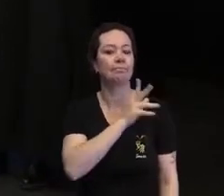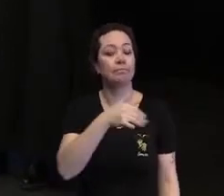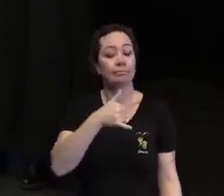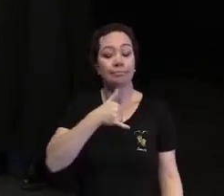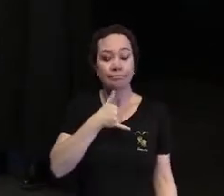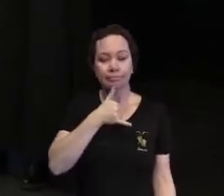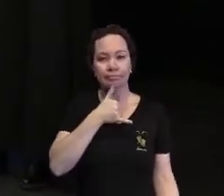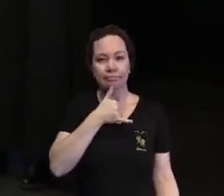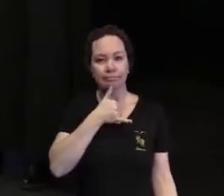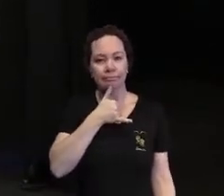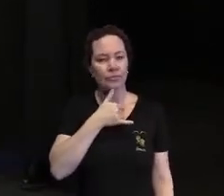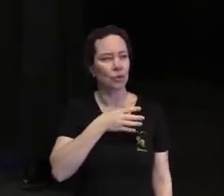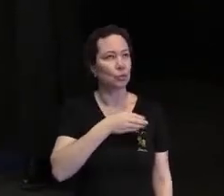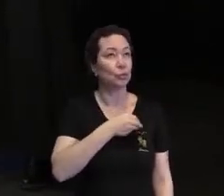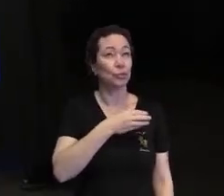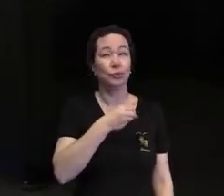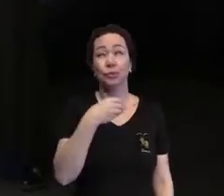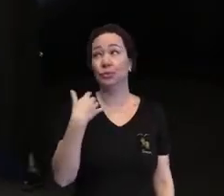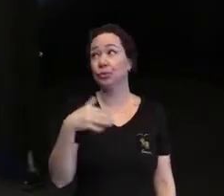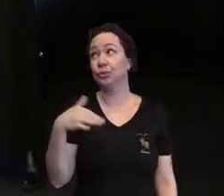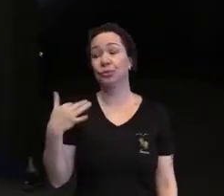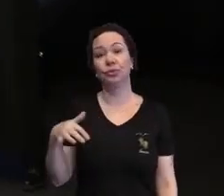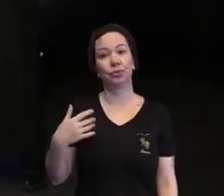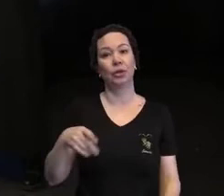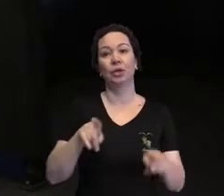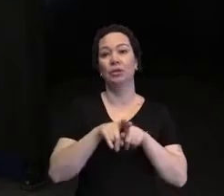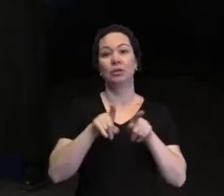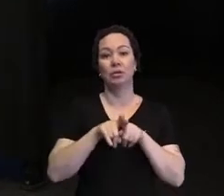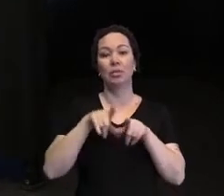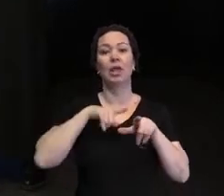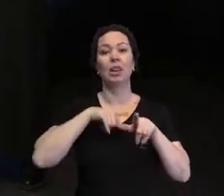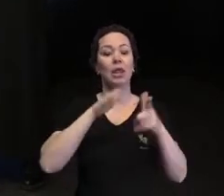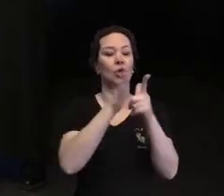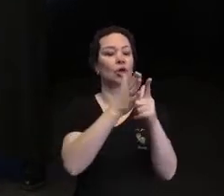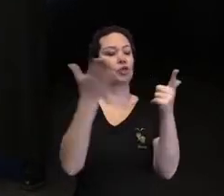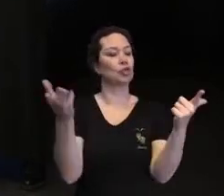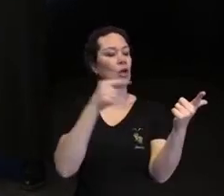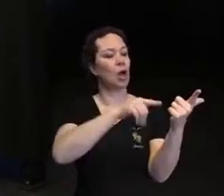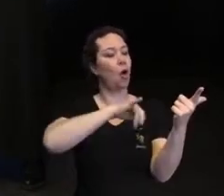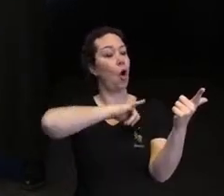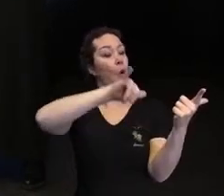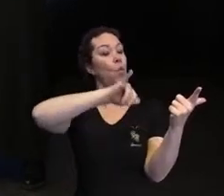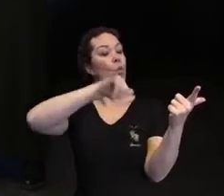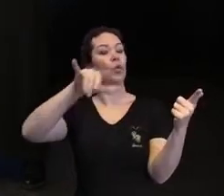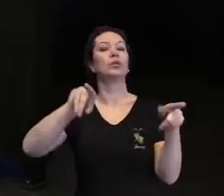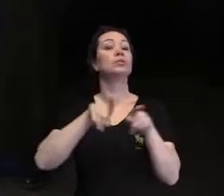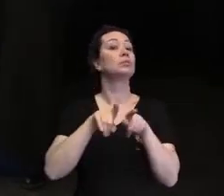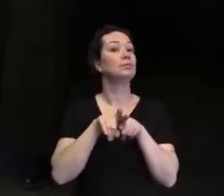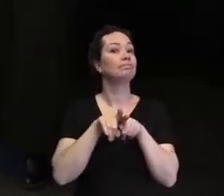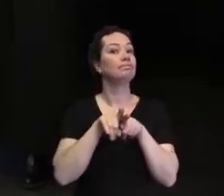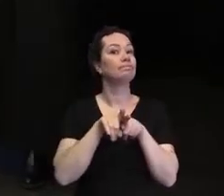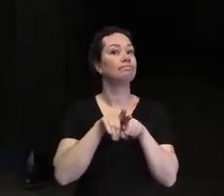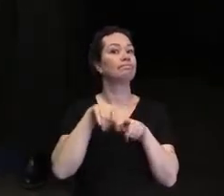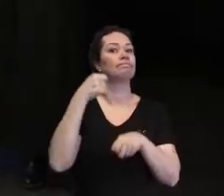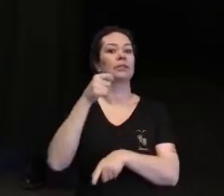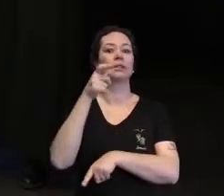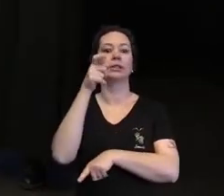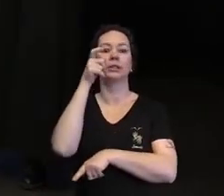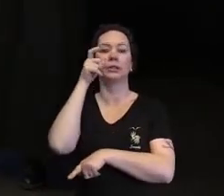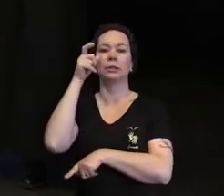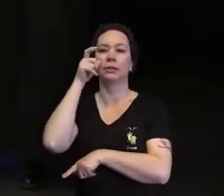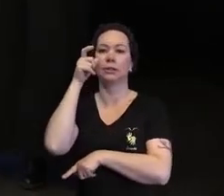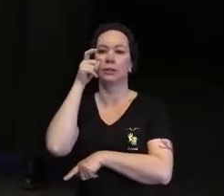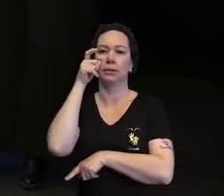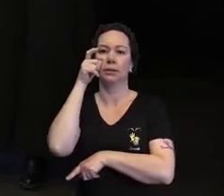a gente tem muitos casos de preconceitos, inclusive nas manchetes de jornais. E a gente tem que estar muito atento que os nossos vieses não